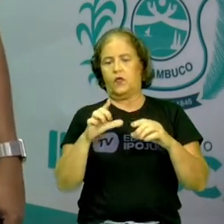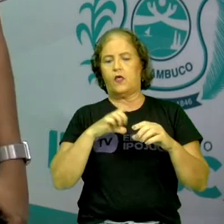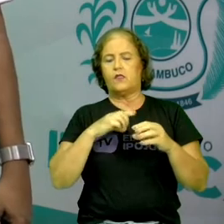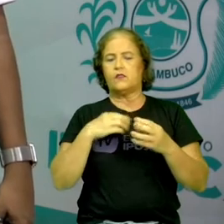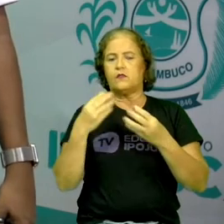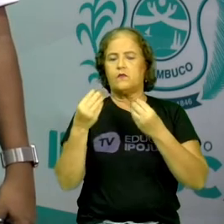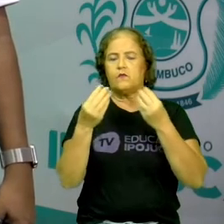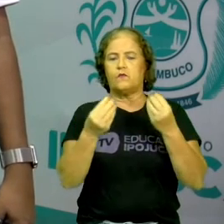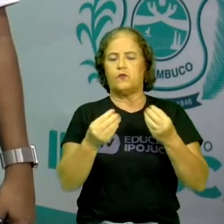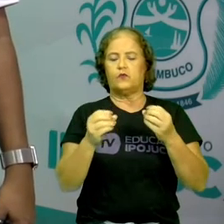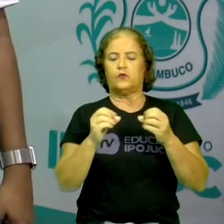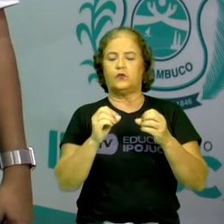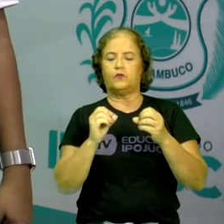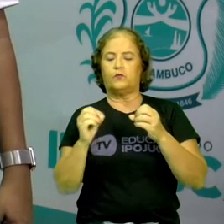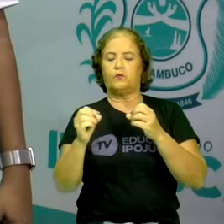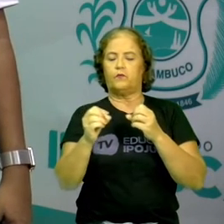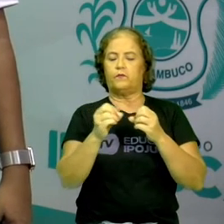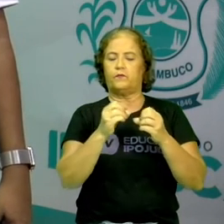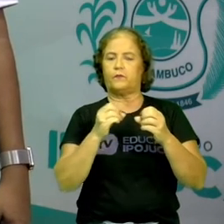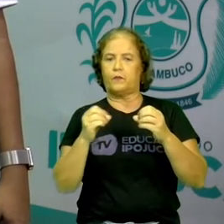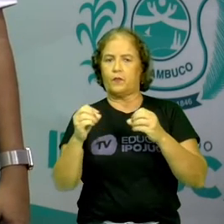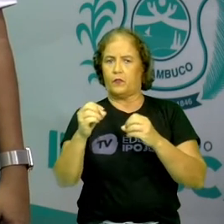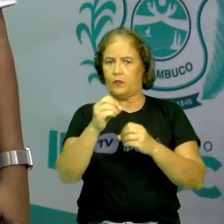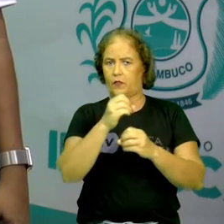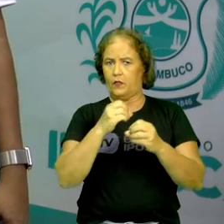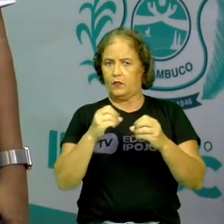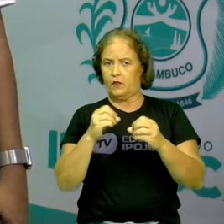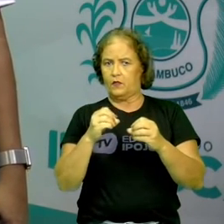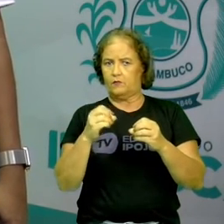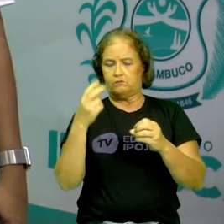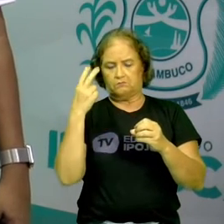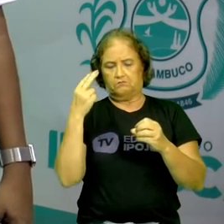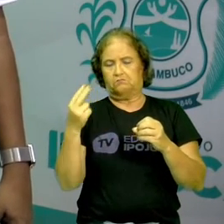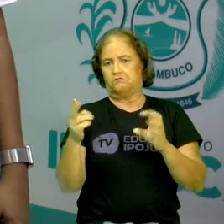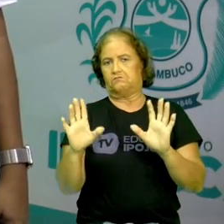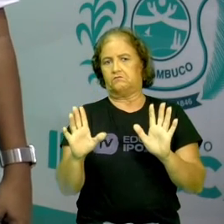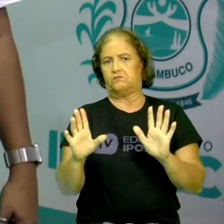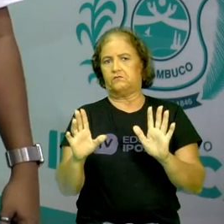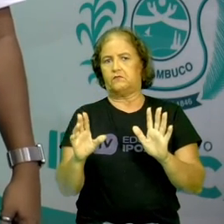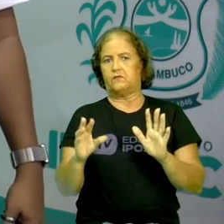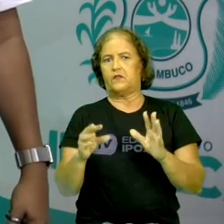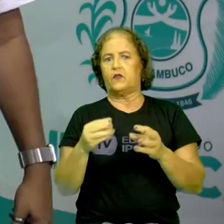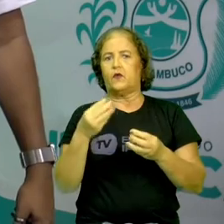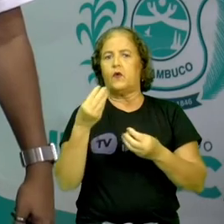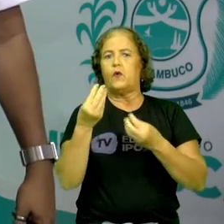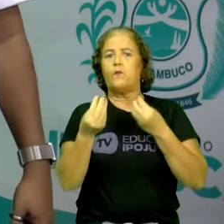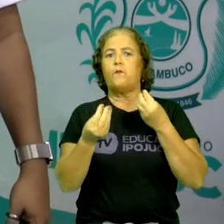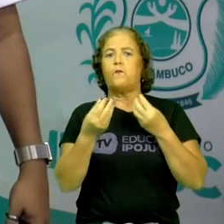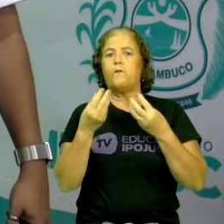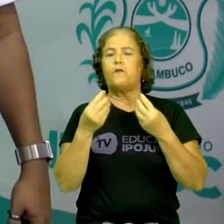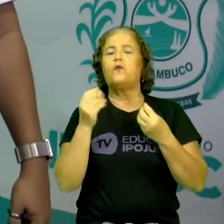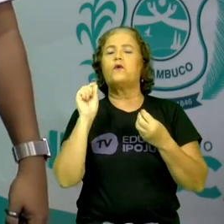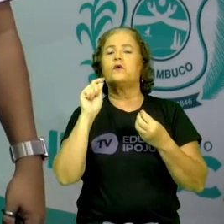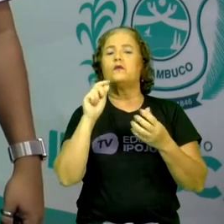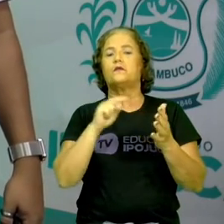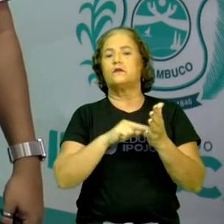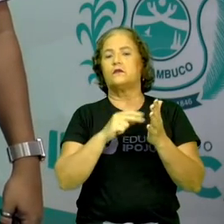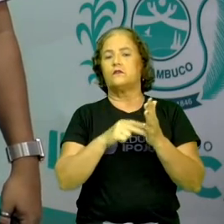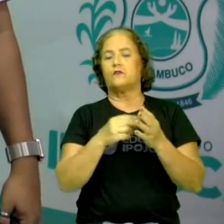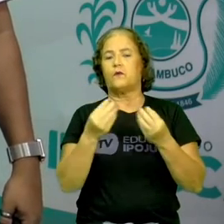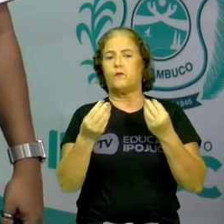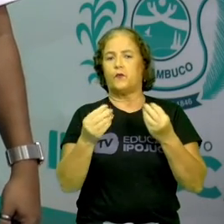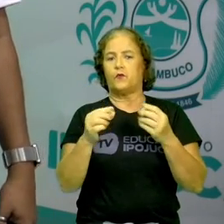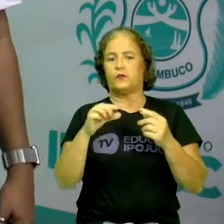satélites naturais. Satélites naturais, professor, o que é isso? Muitas luas, por exemplo. O